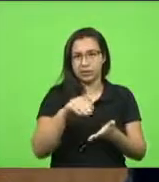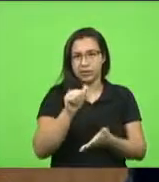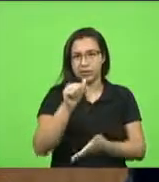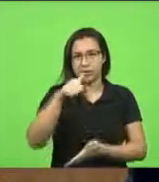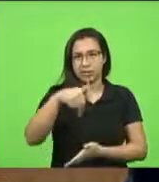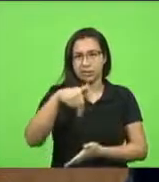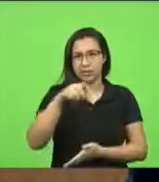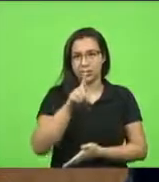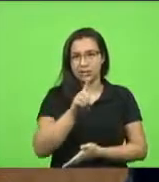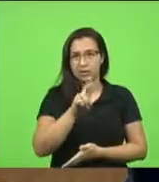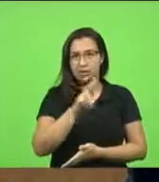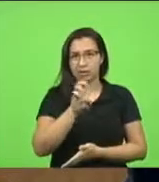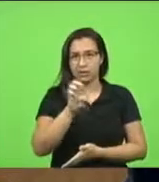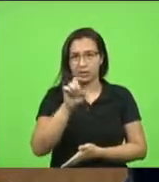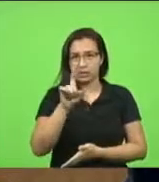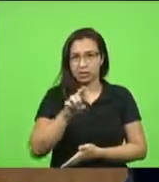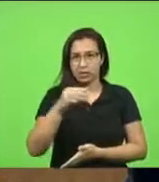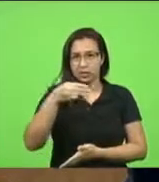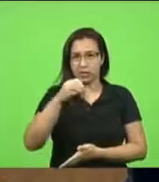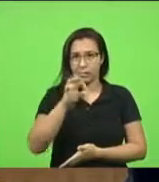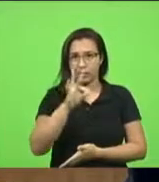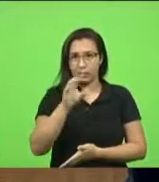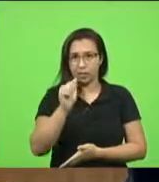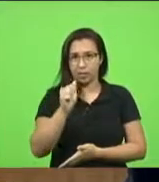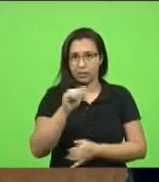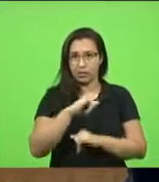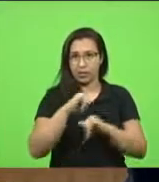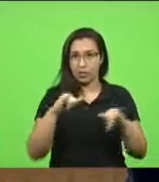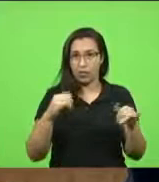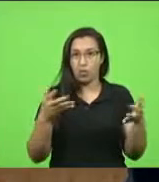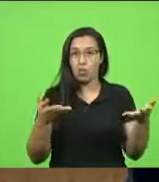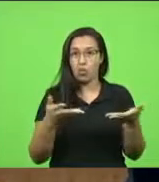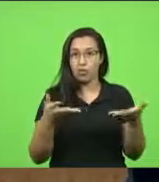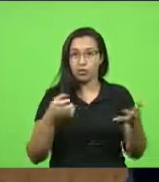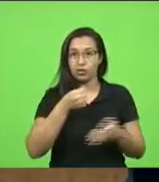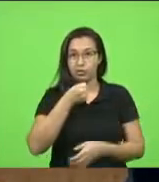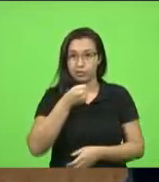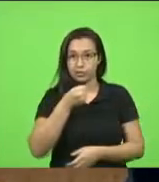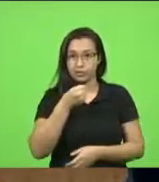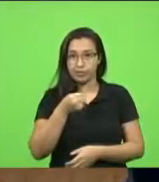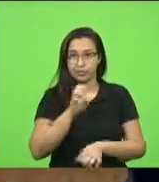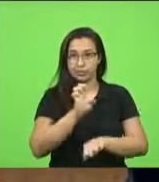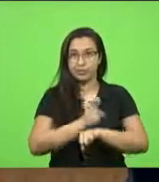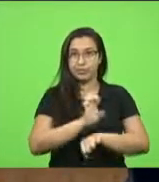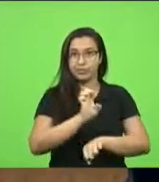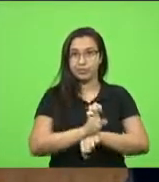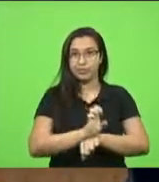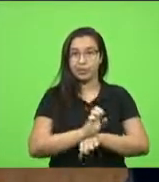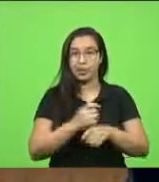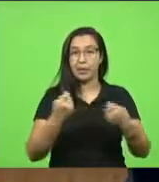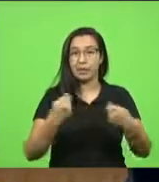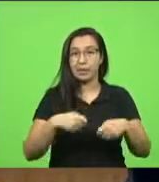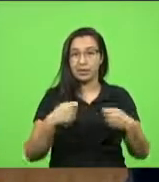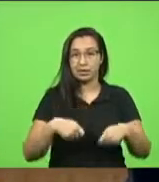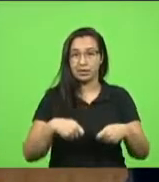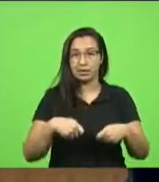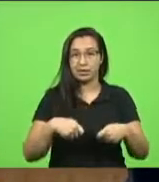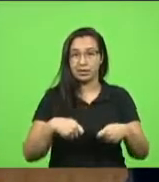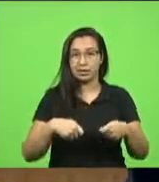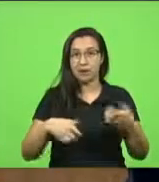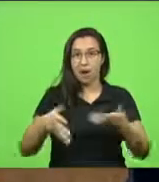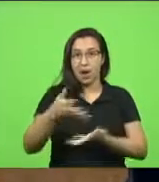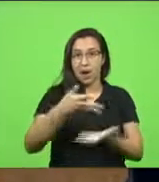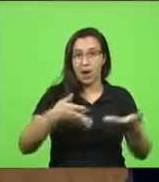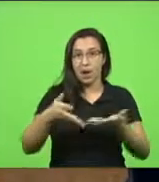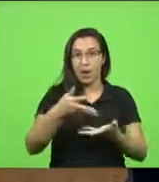abordou uma fala no dia de hoje na imprensa estadual, de que tem que compartilhar as responsabilidades com os prefeitos. Ou